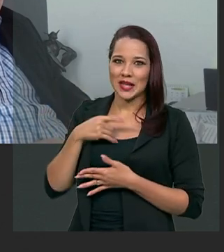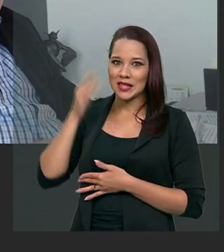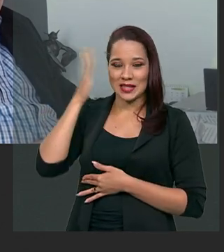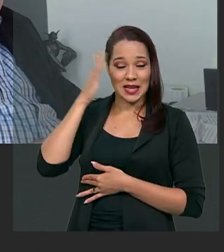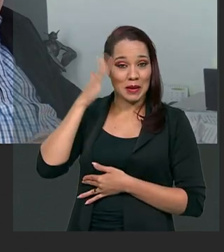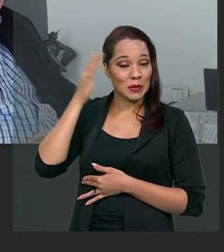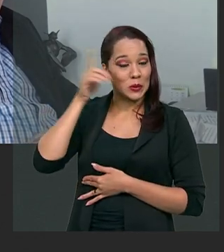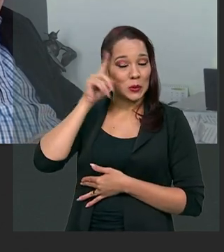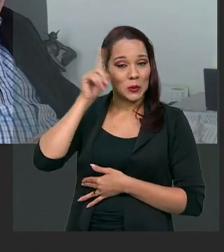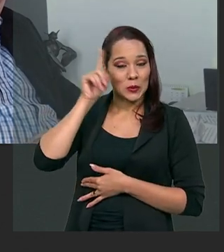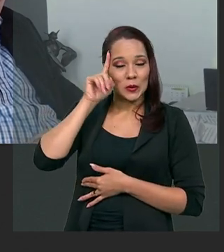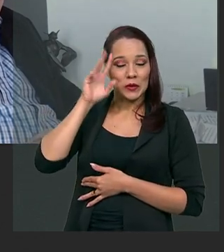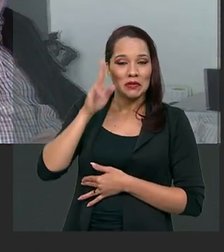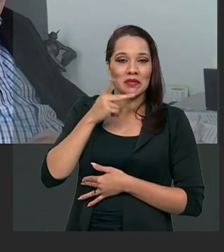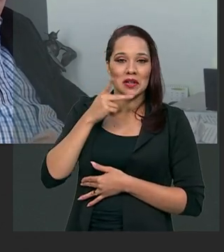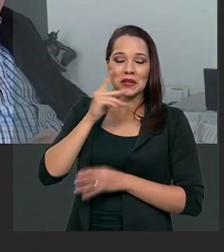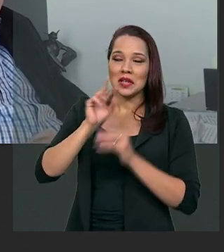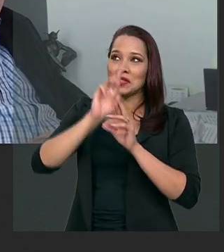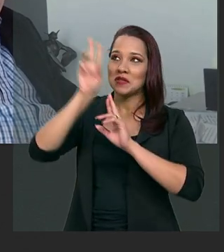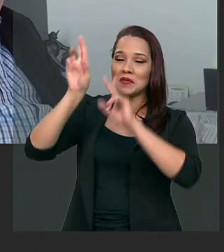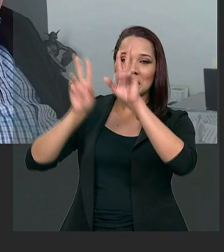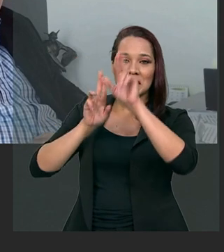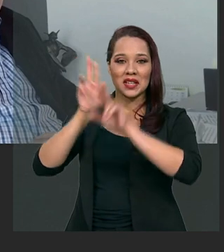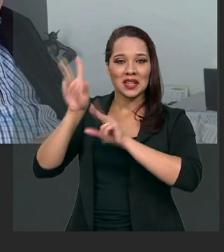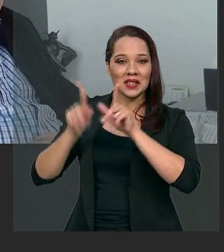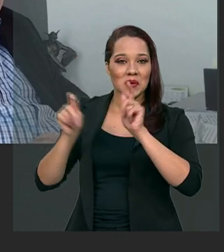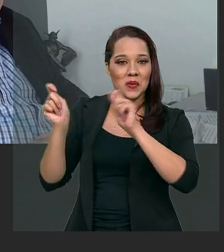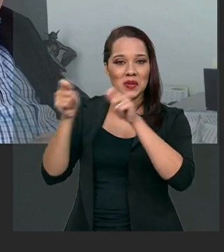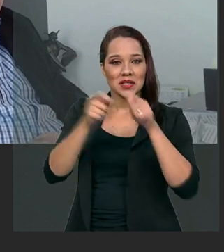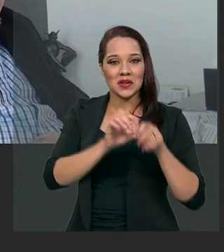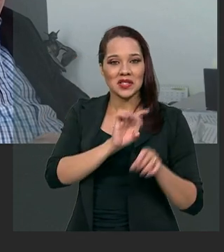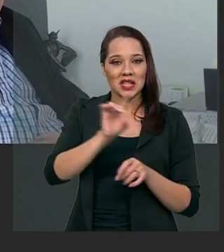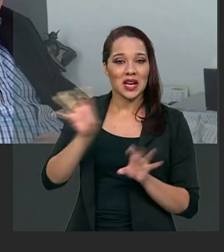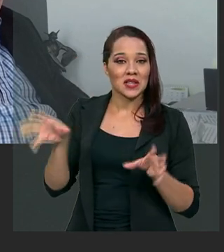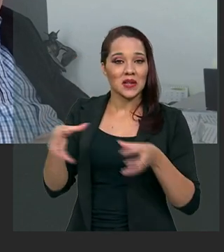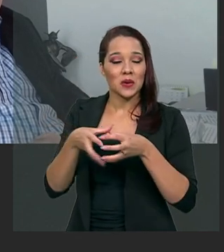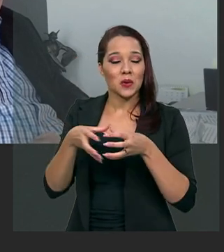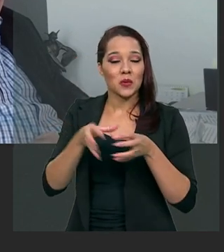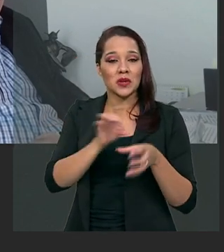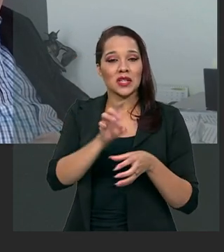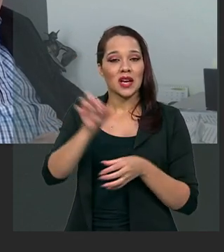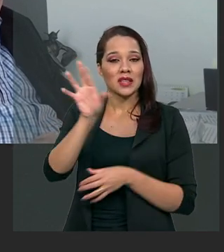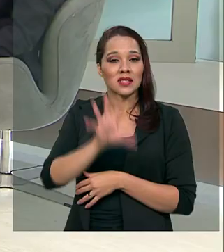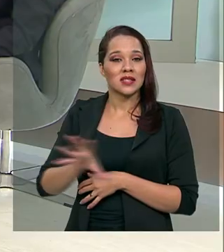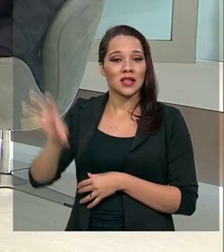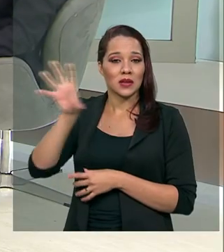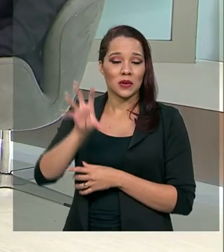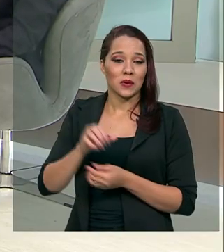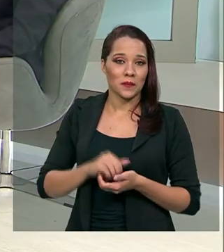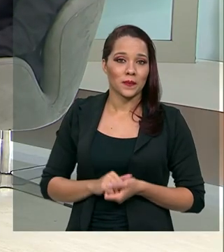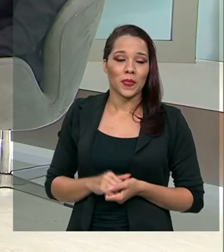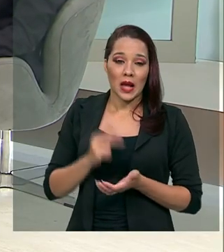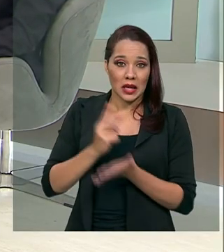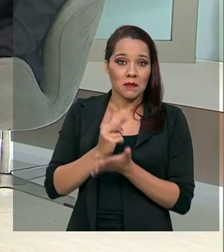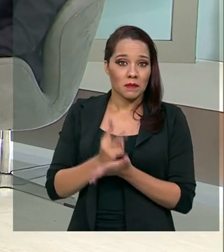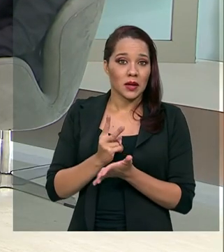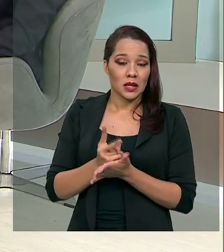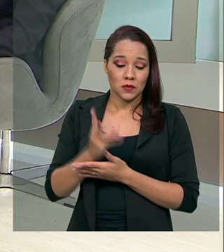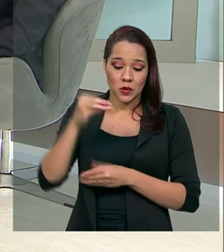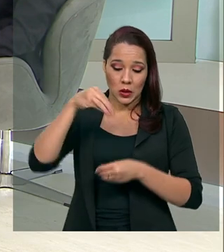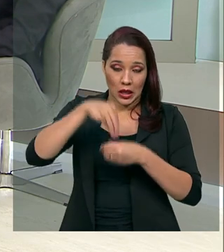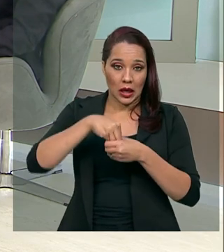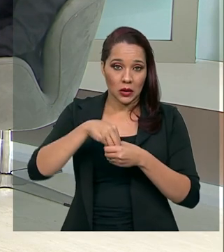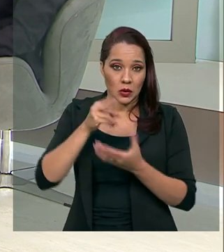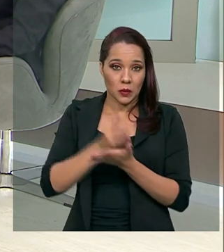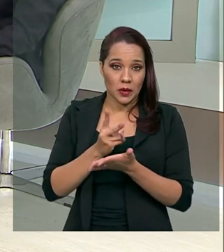tempo inteiro, falando das diversas condições de cada grupo, cada setor, e mesmo dentro de um mesmo núcleo,